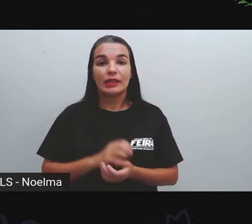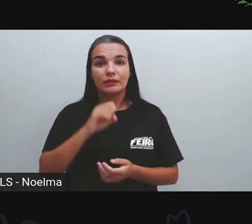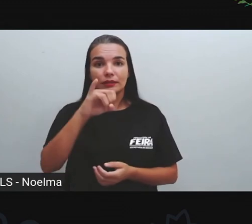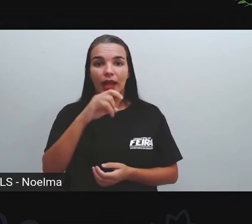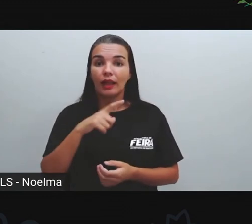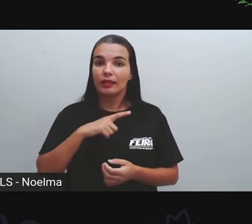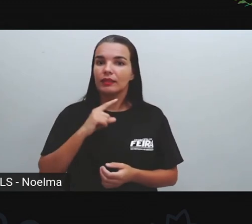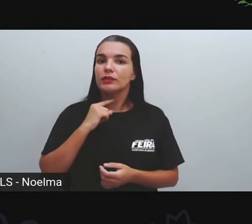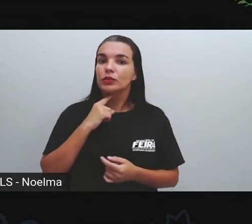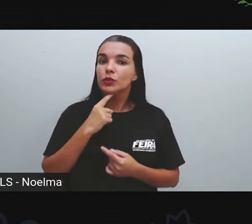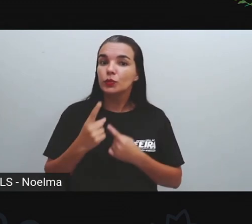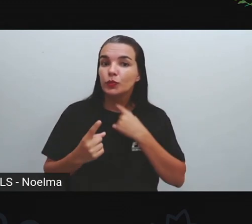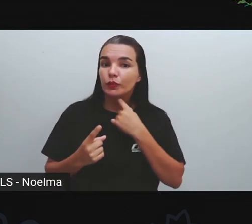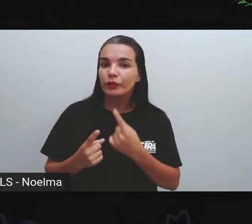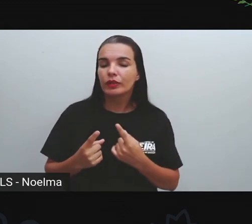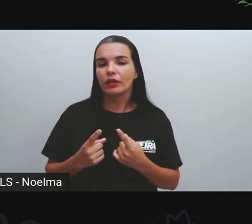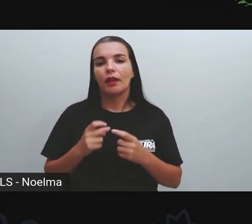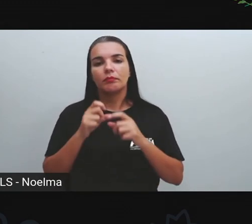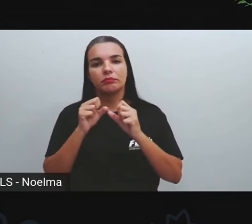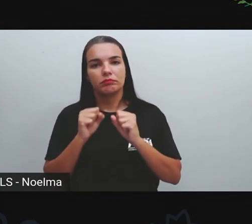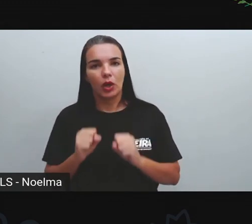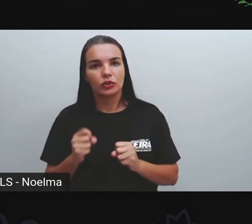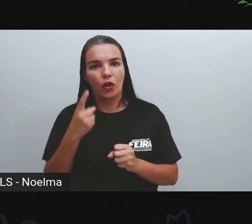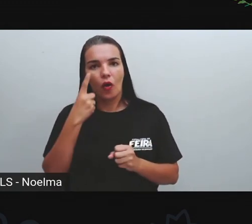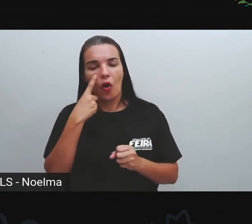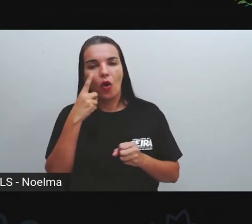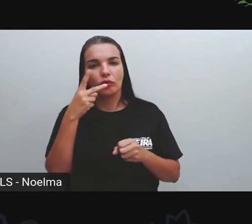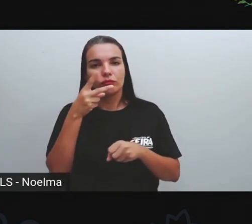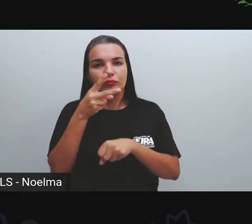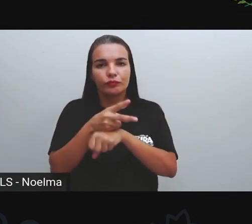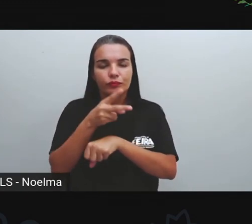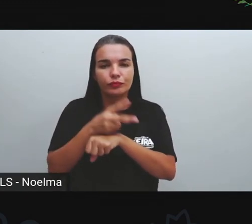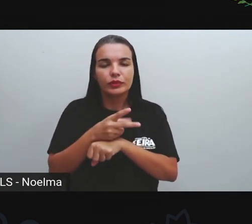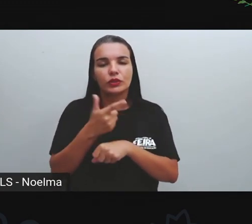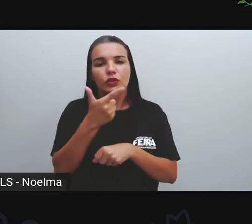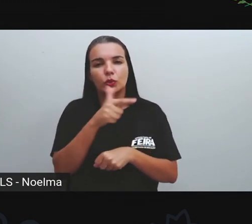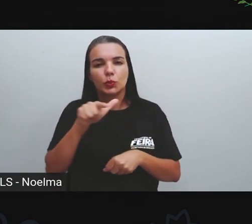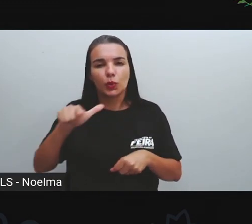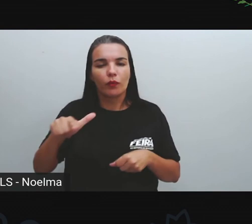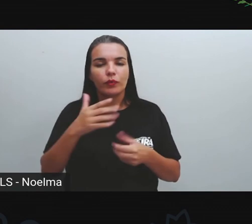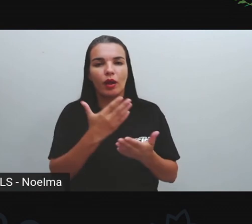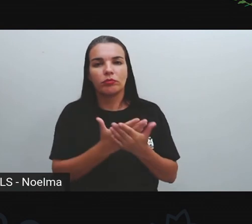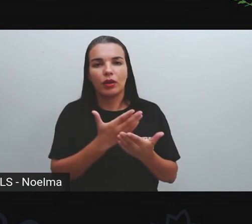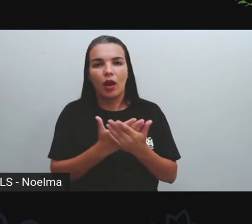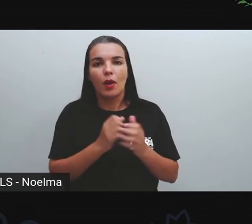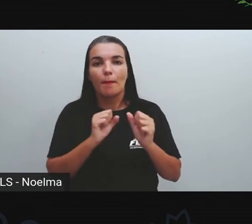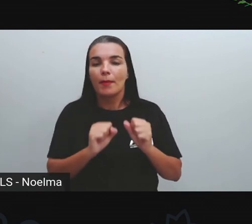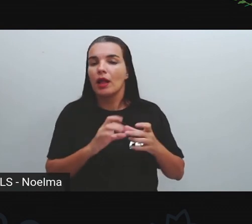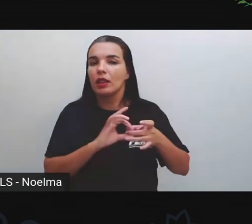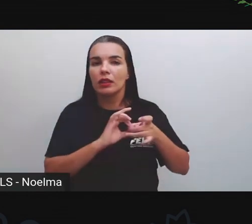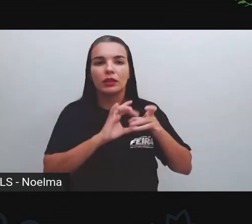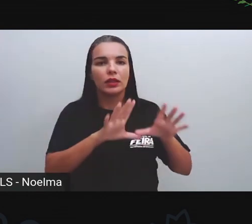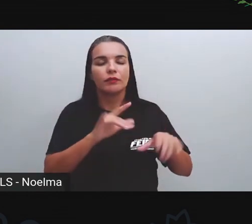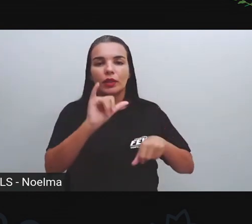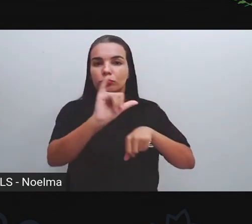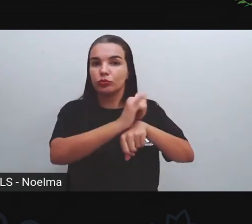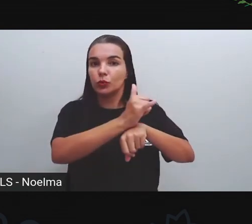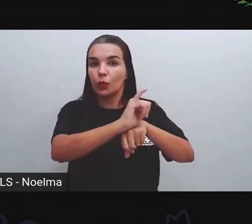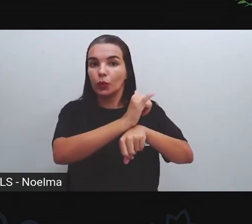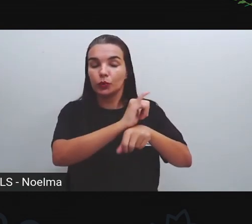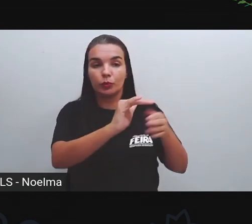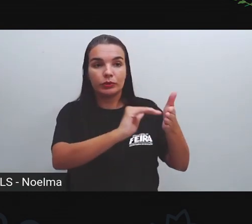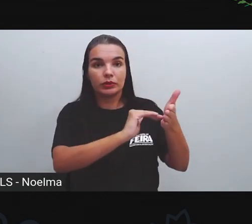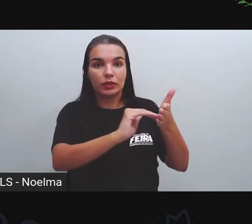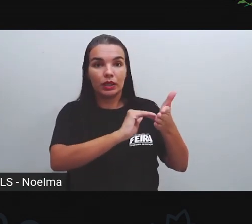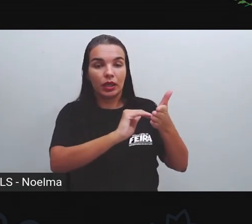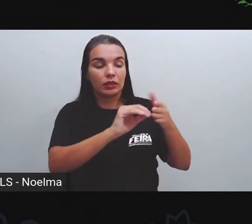vocês tenham alguma dúvida, vocês podem estar assistindo a esse vídeo novamente, ele vai estar disponível lá no nosso canal da